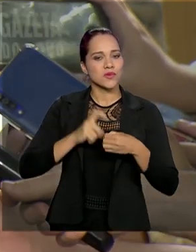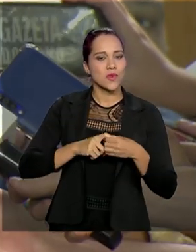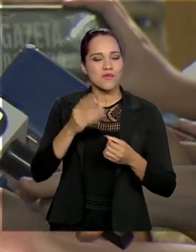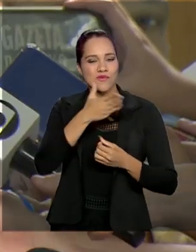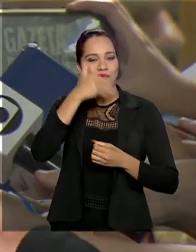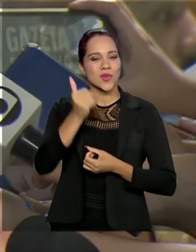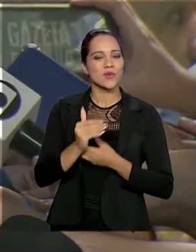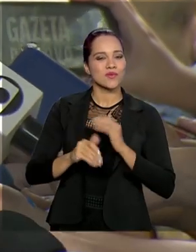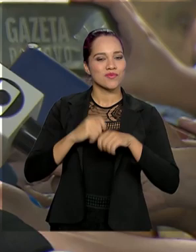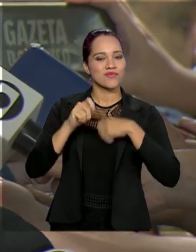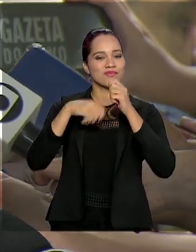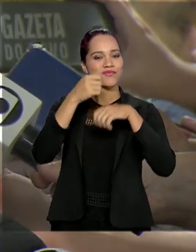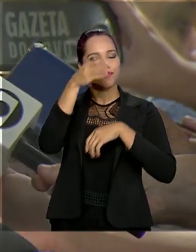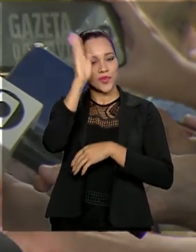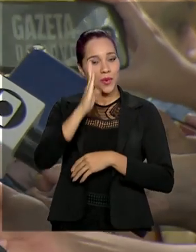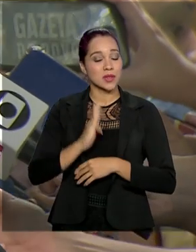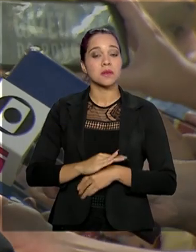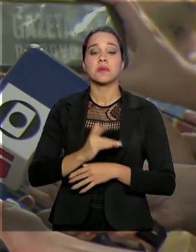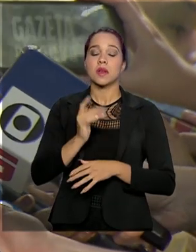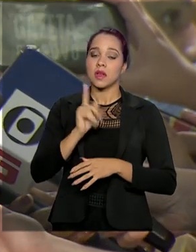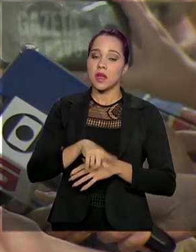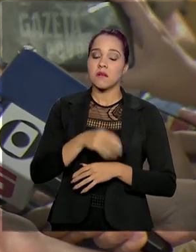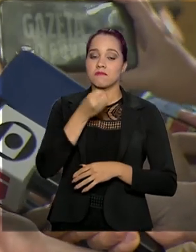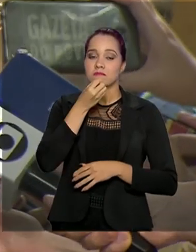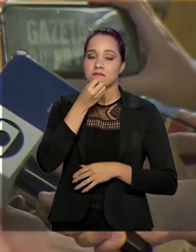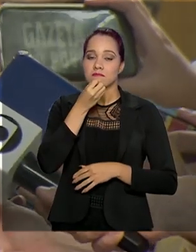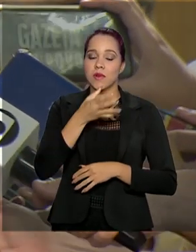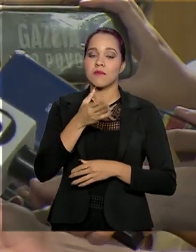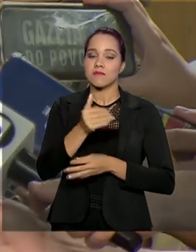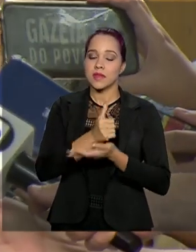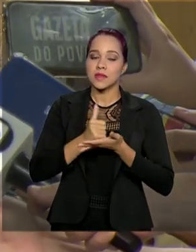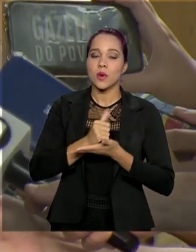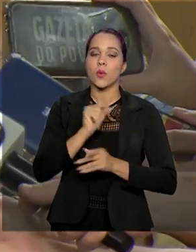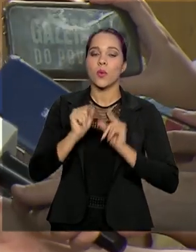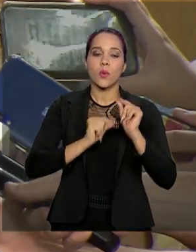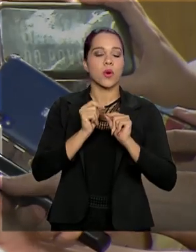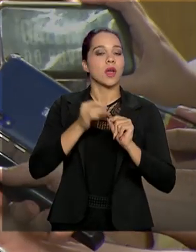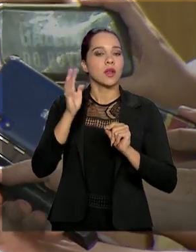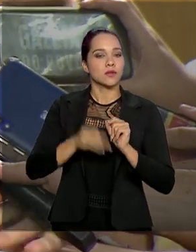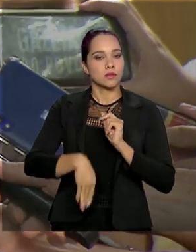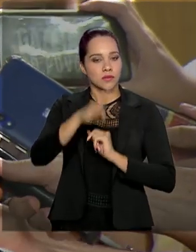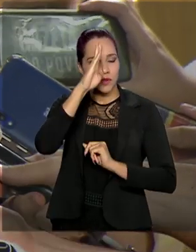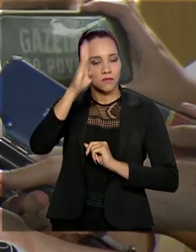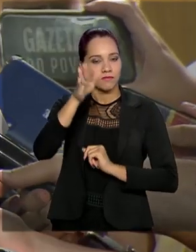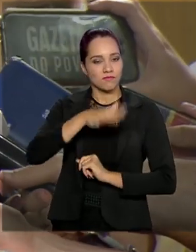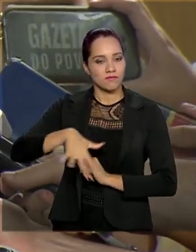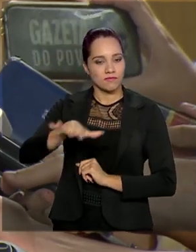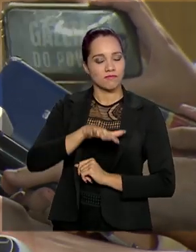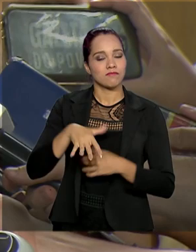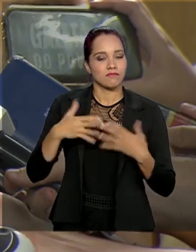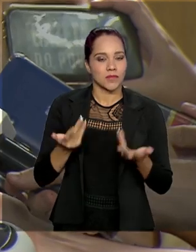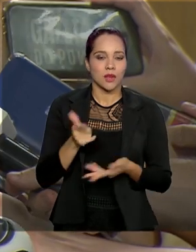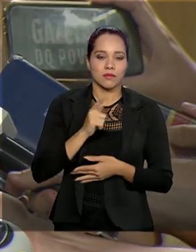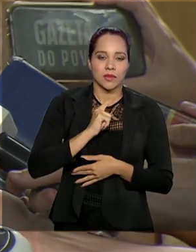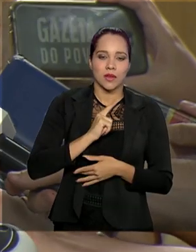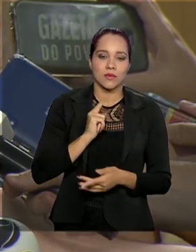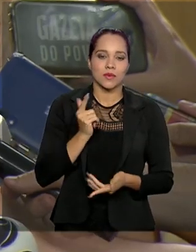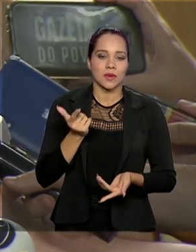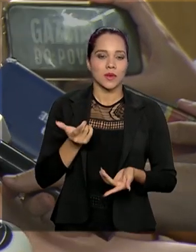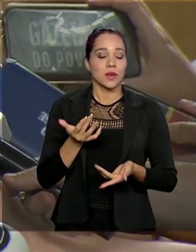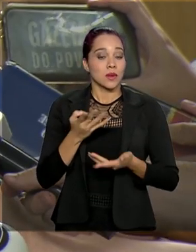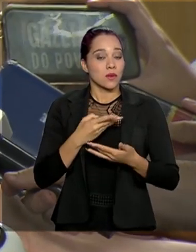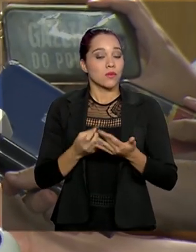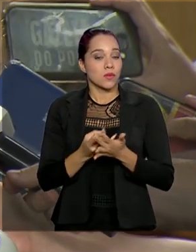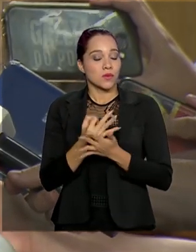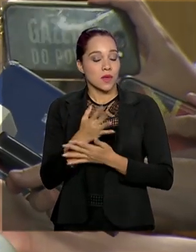brasileira e uma retomada sustentada, baseada nos principais setores. Então nós tivemos um